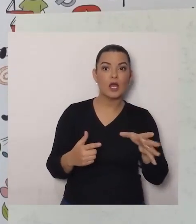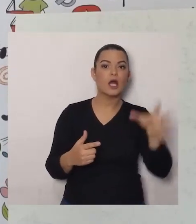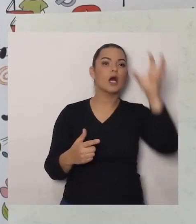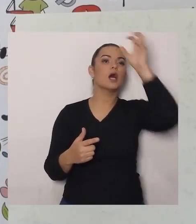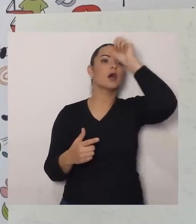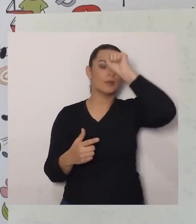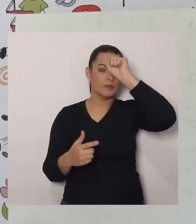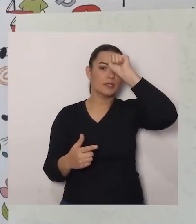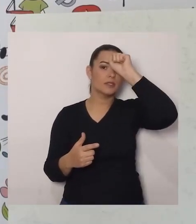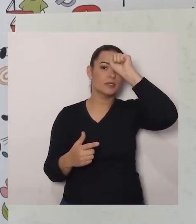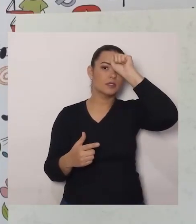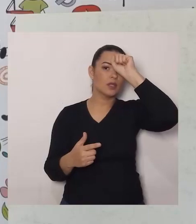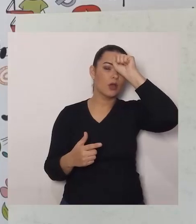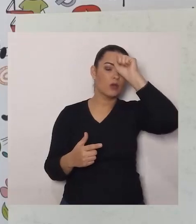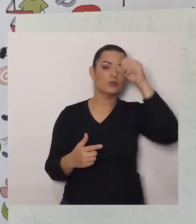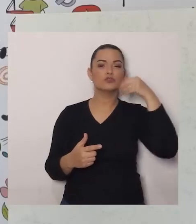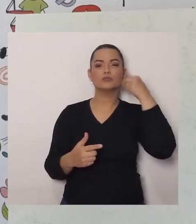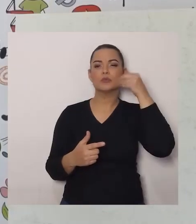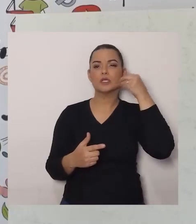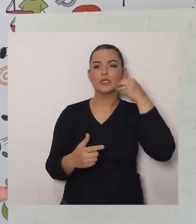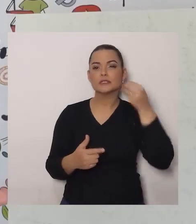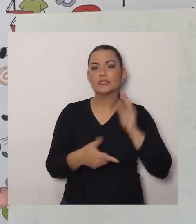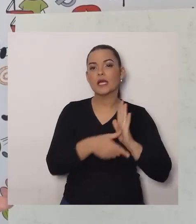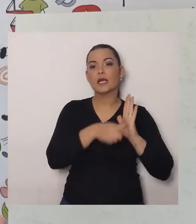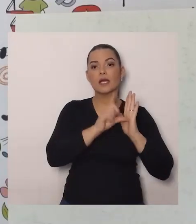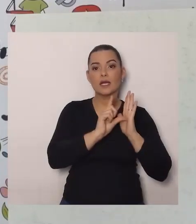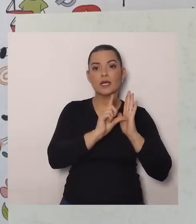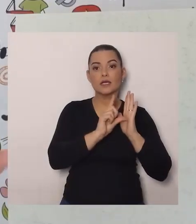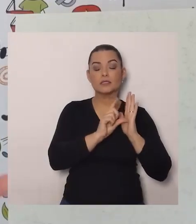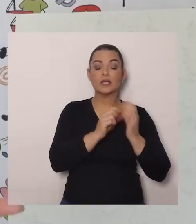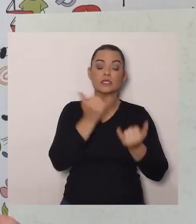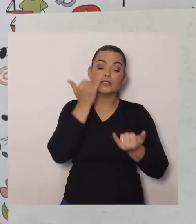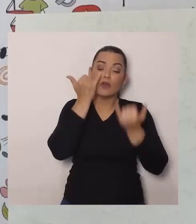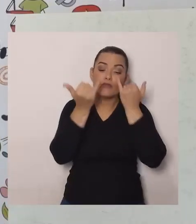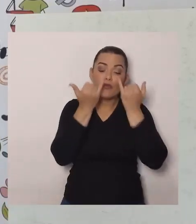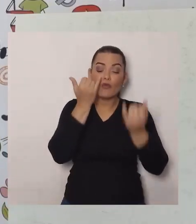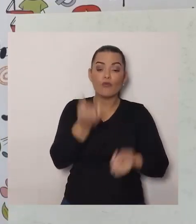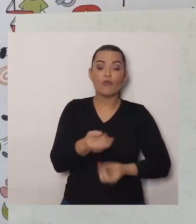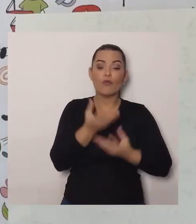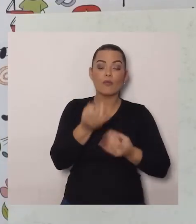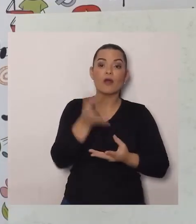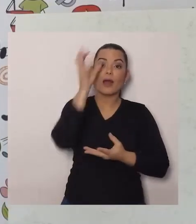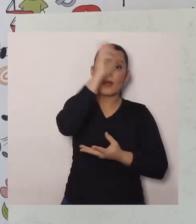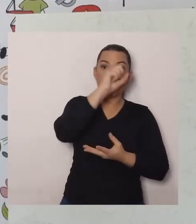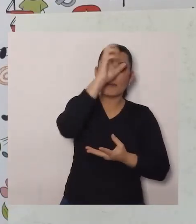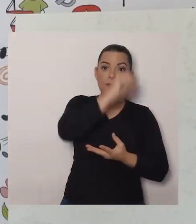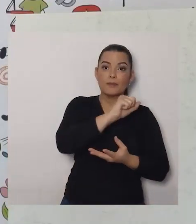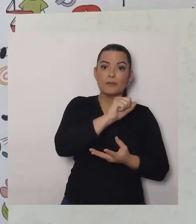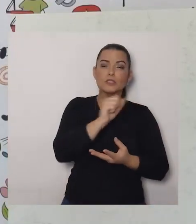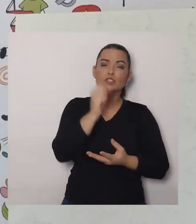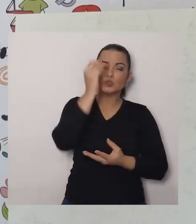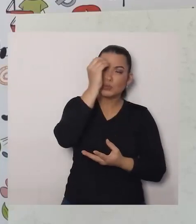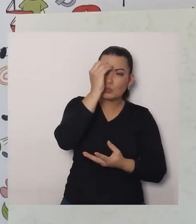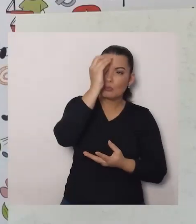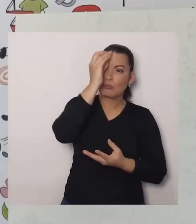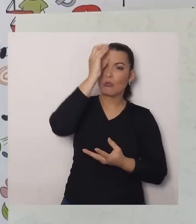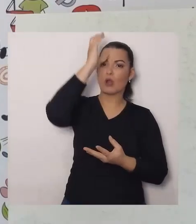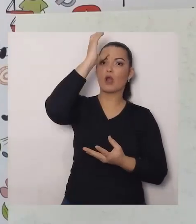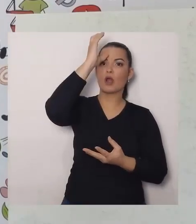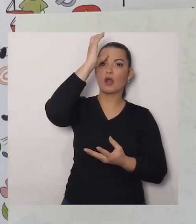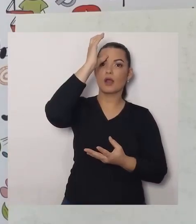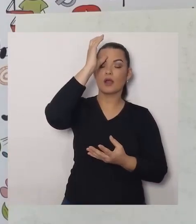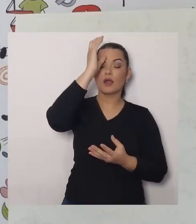Aprendido com aquelas situações, E essas informações, Essas aprendizagens, Todo esse conhecimento,